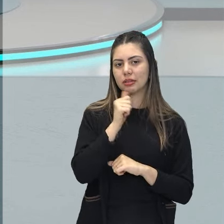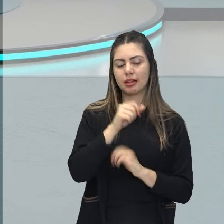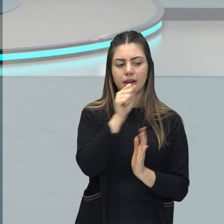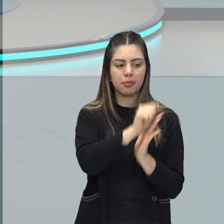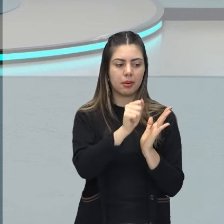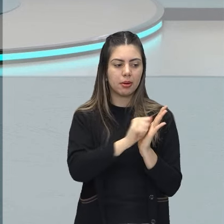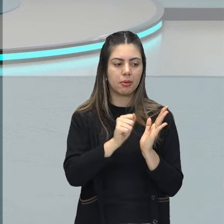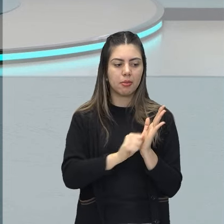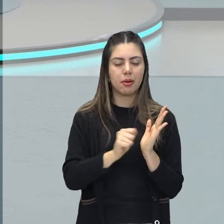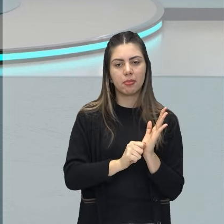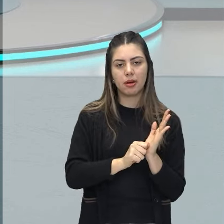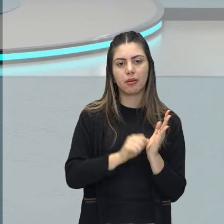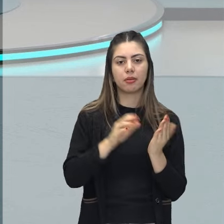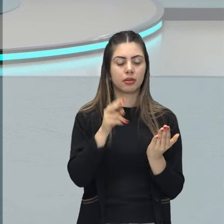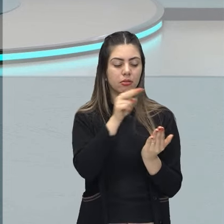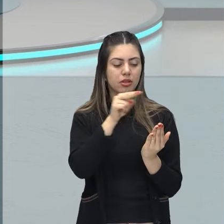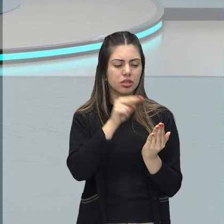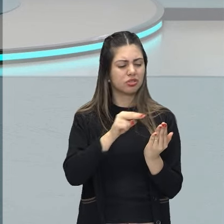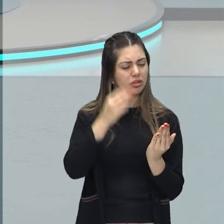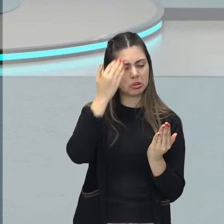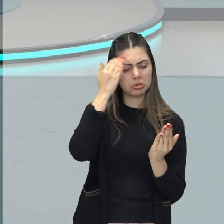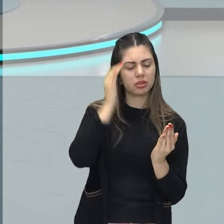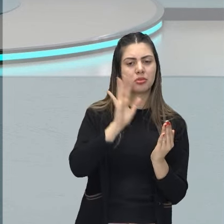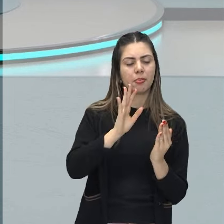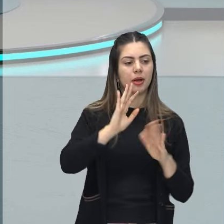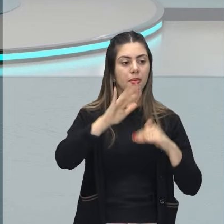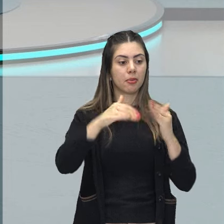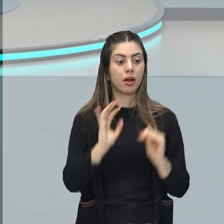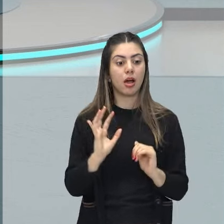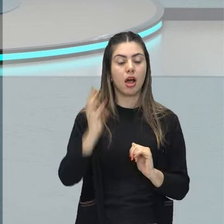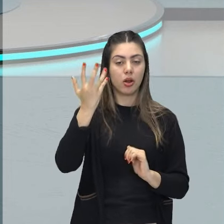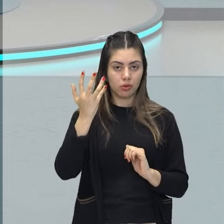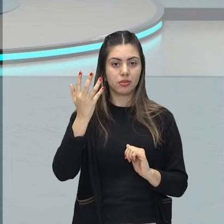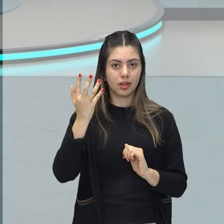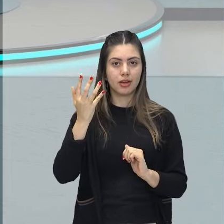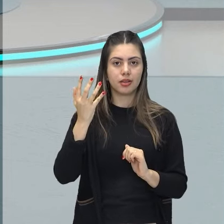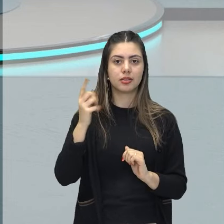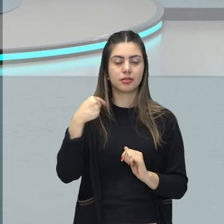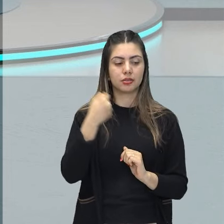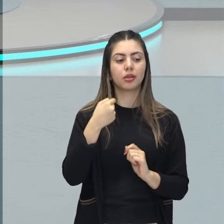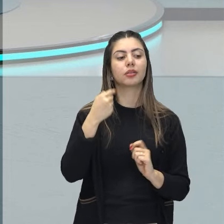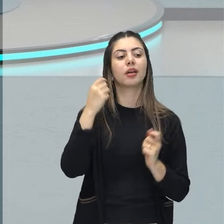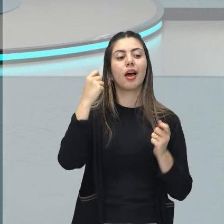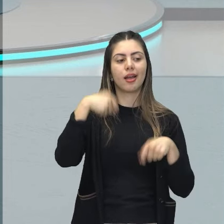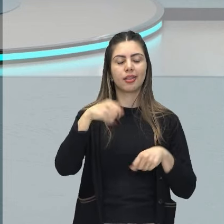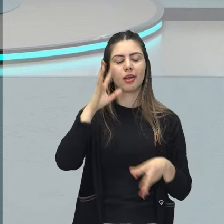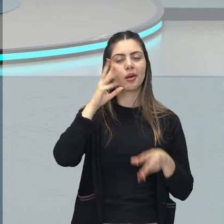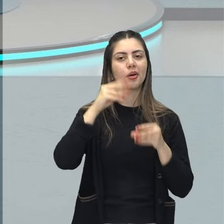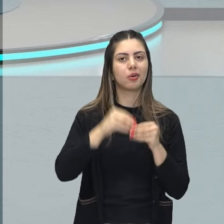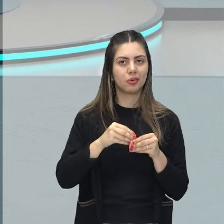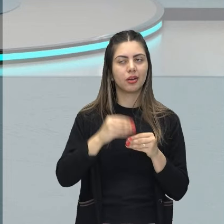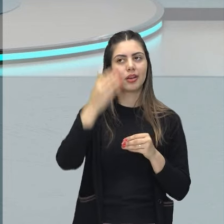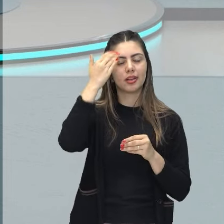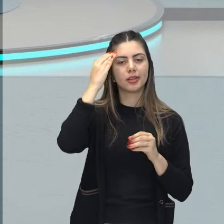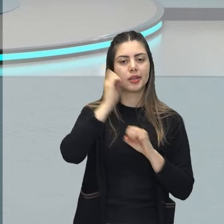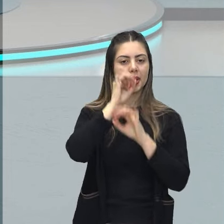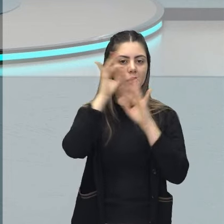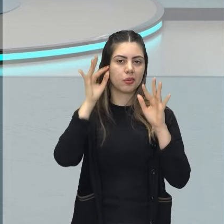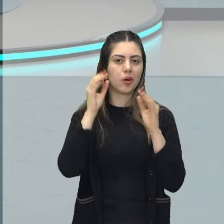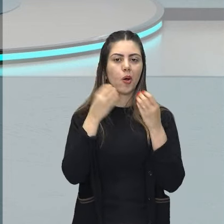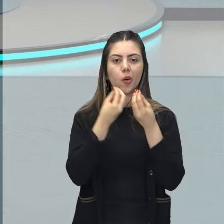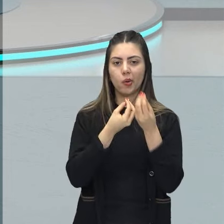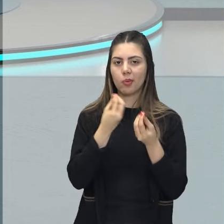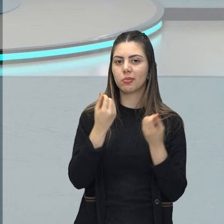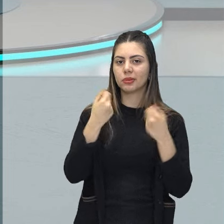determinados momentos, em determinadas ações, os personagens têm um momento de epifania em que eles passam a compreender algo